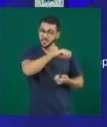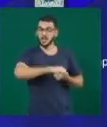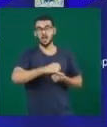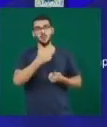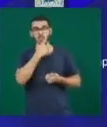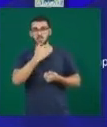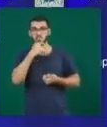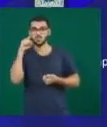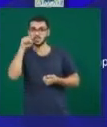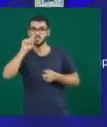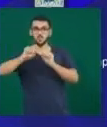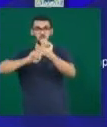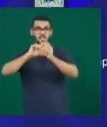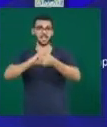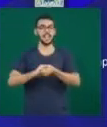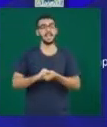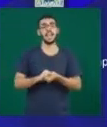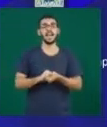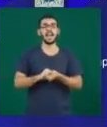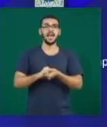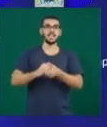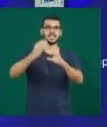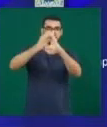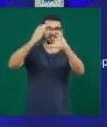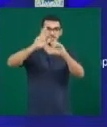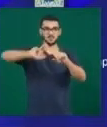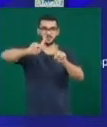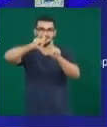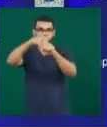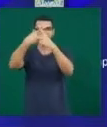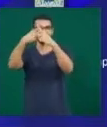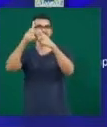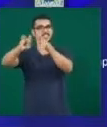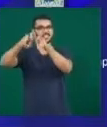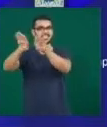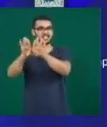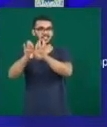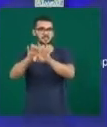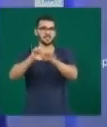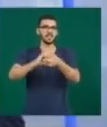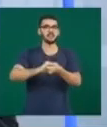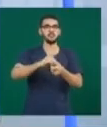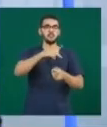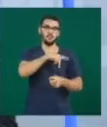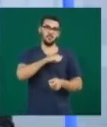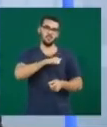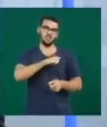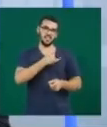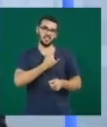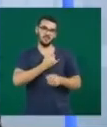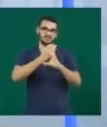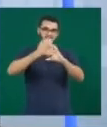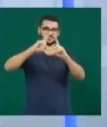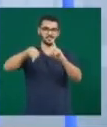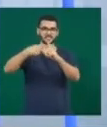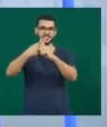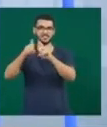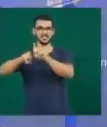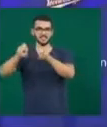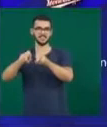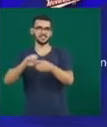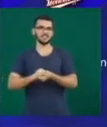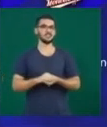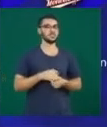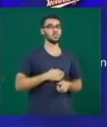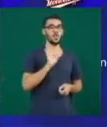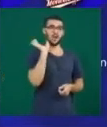Uberlândia joga contra a Agrárias e a Engenharia Pontal contra a Atlética Computação. O handball acontece no ginásio 2.